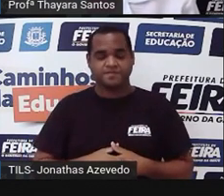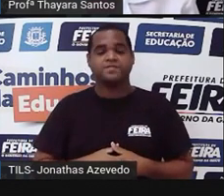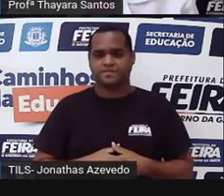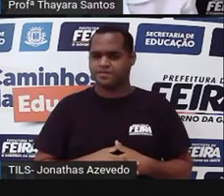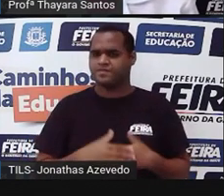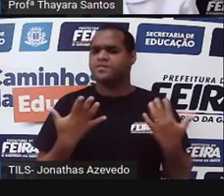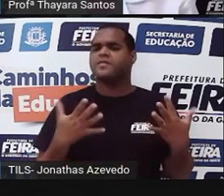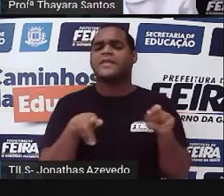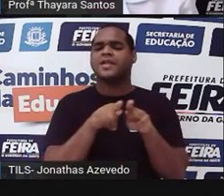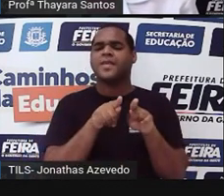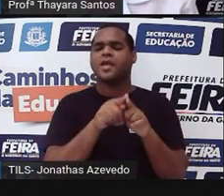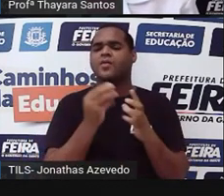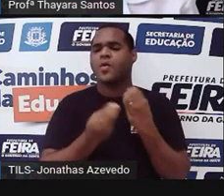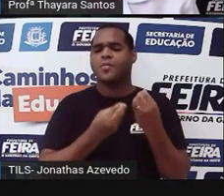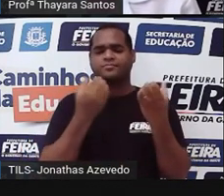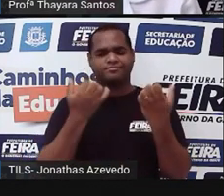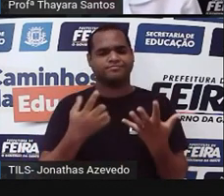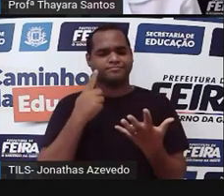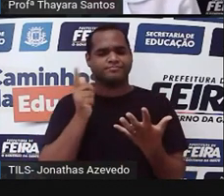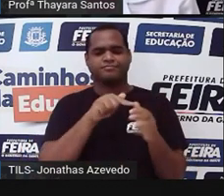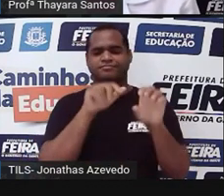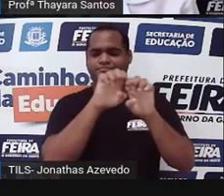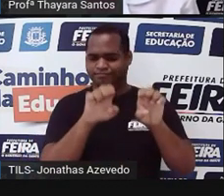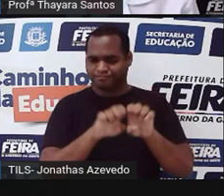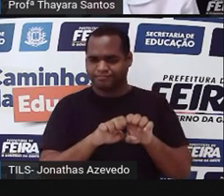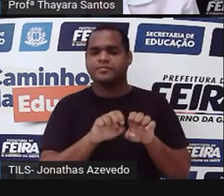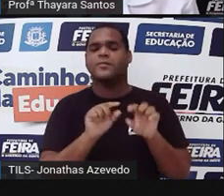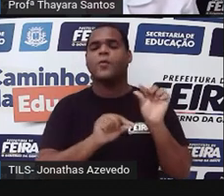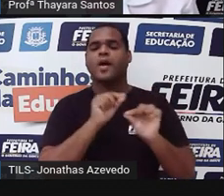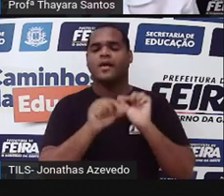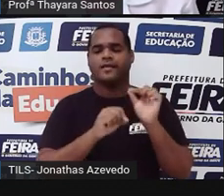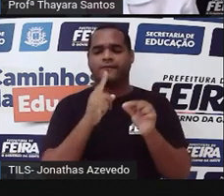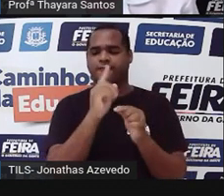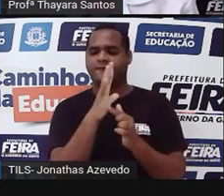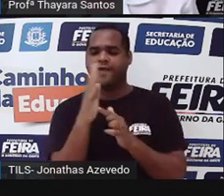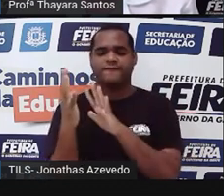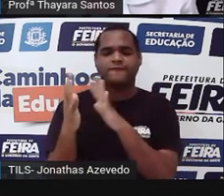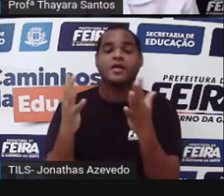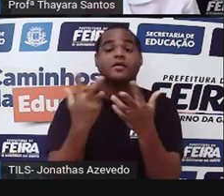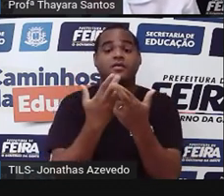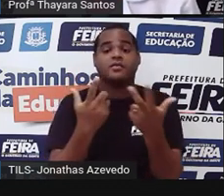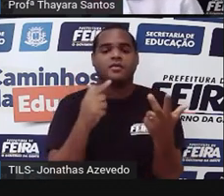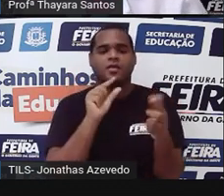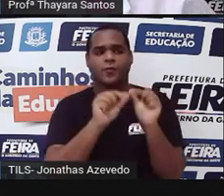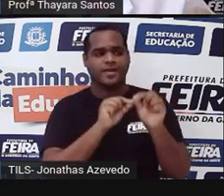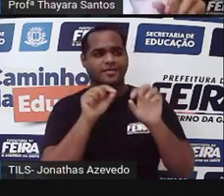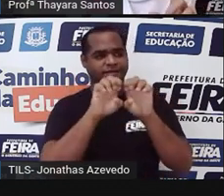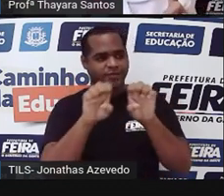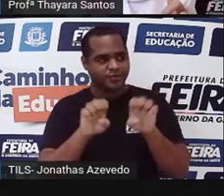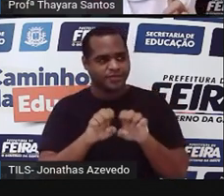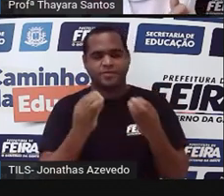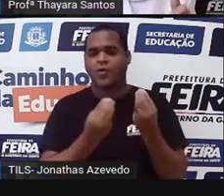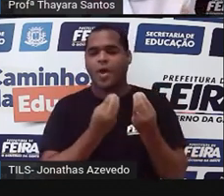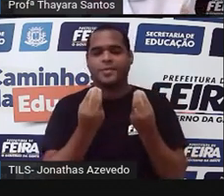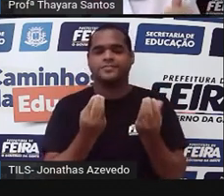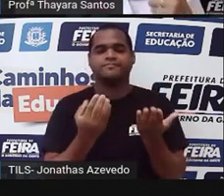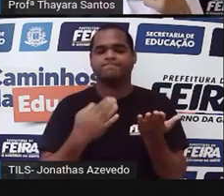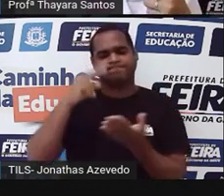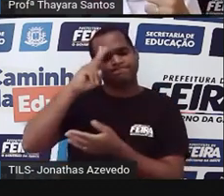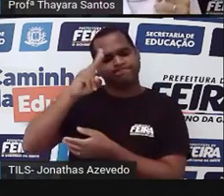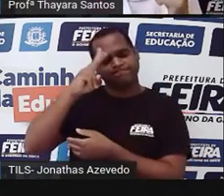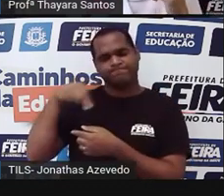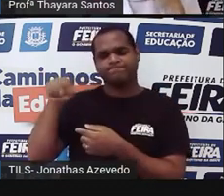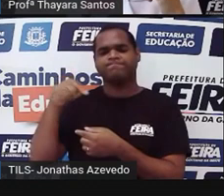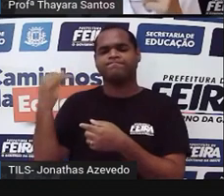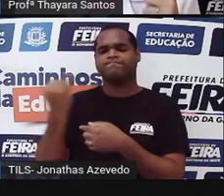E como é que é a estrutura dessas plantas, das piteridófitas? Vamos relembrar o seguinte. Nas